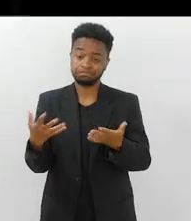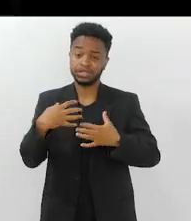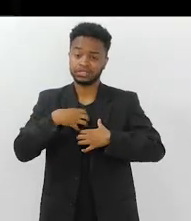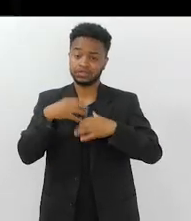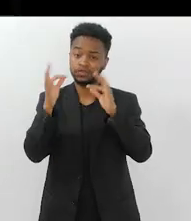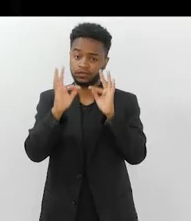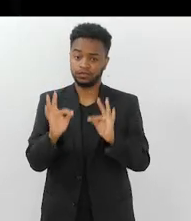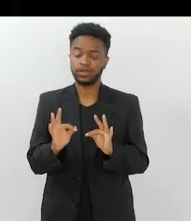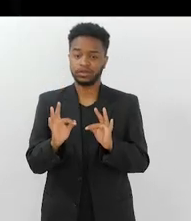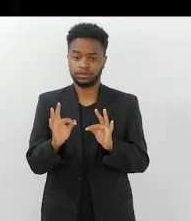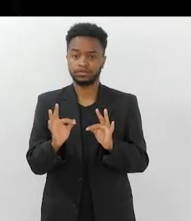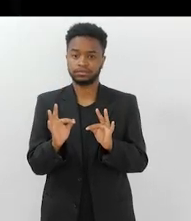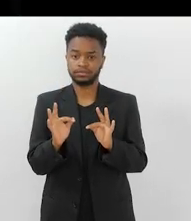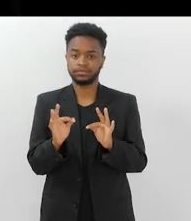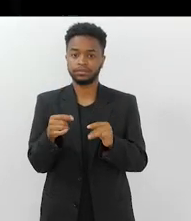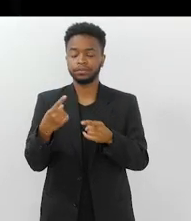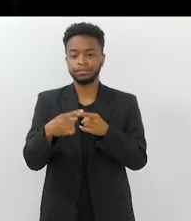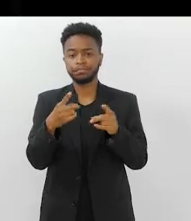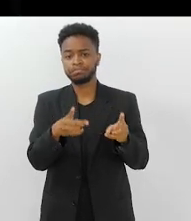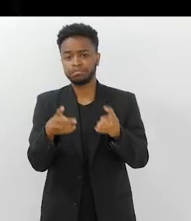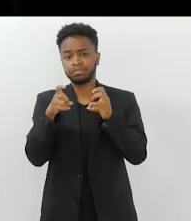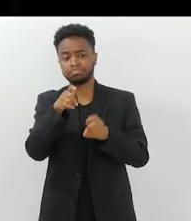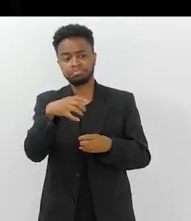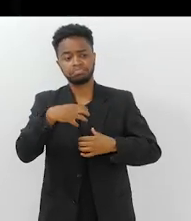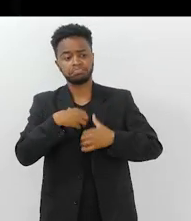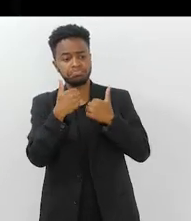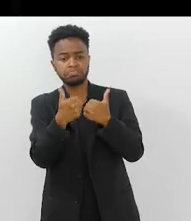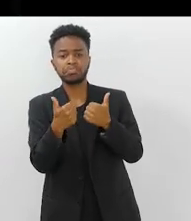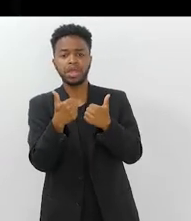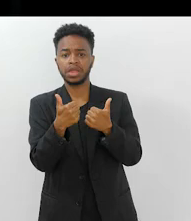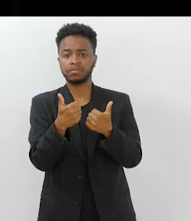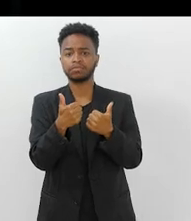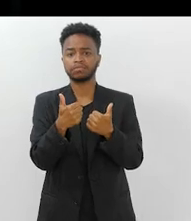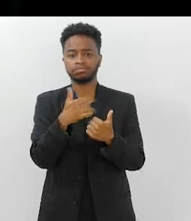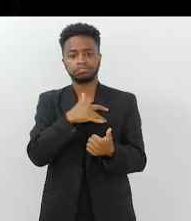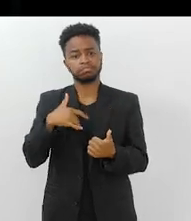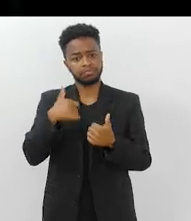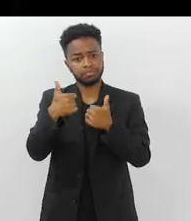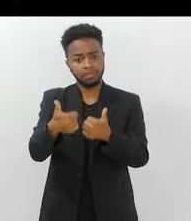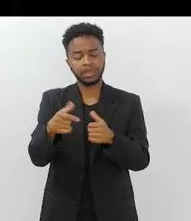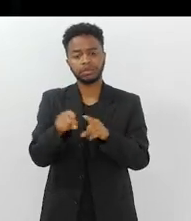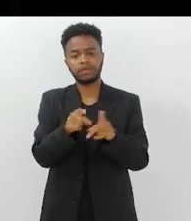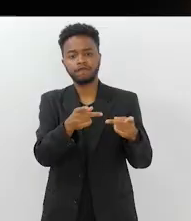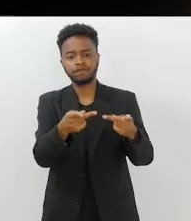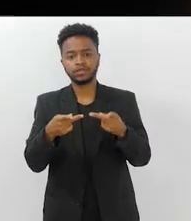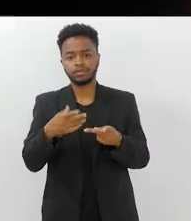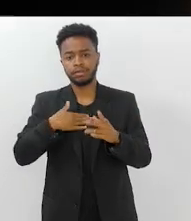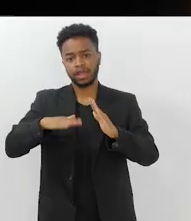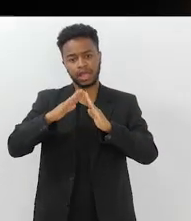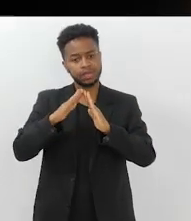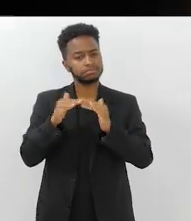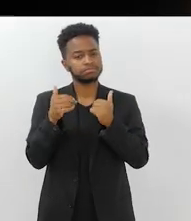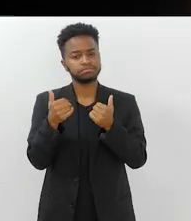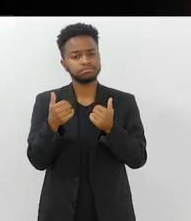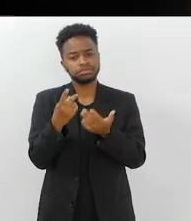E eu fico muito feliz de vê-la, e ela bem ígida, chega lá em casa para visita para final de semana,